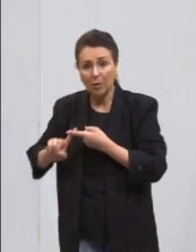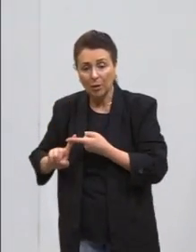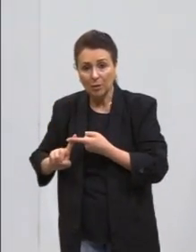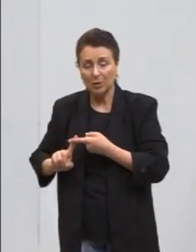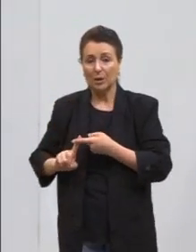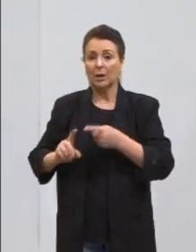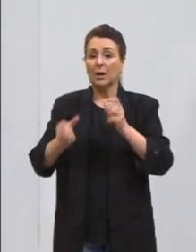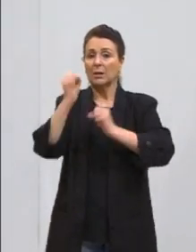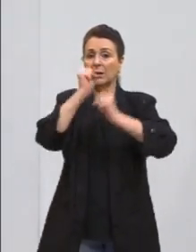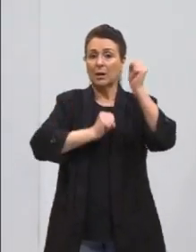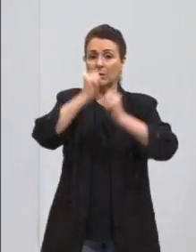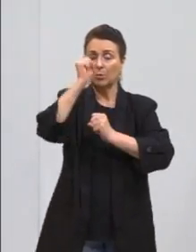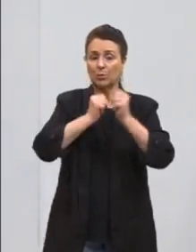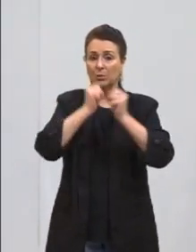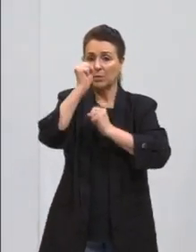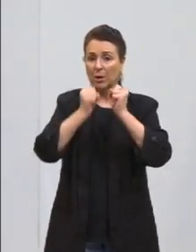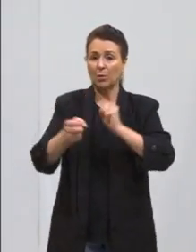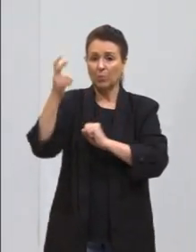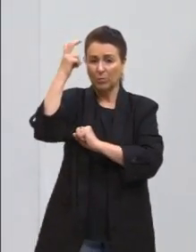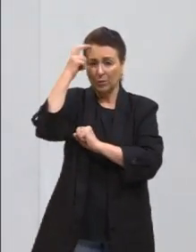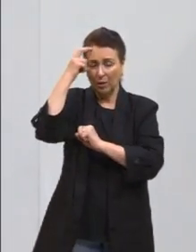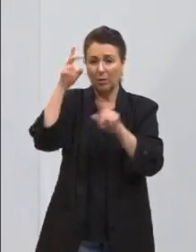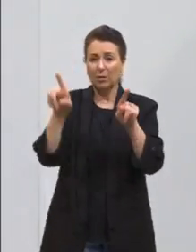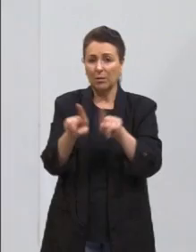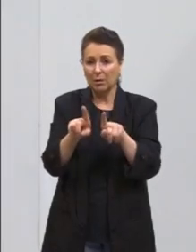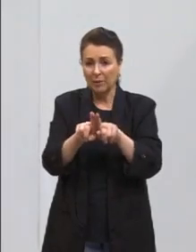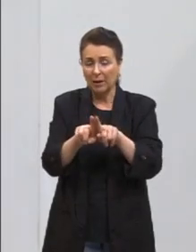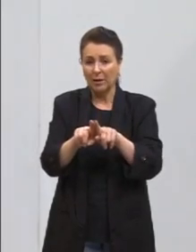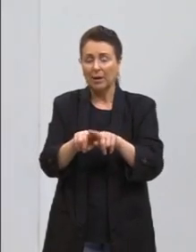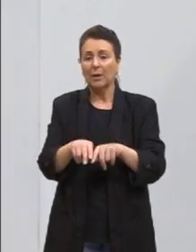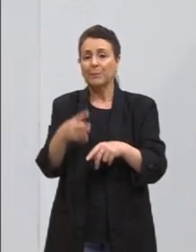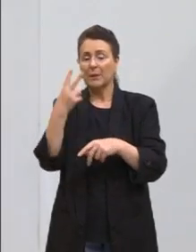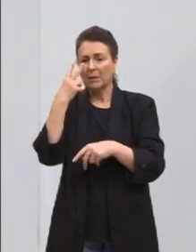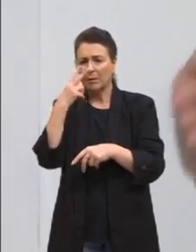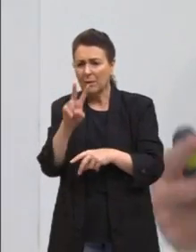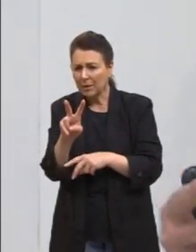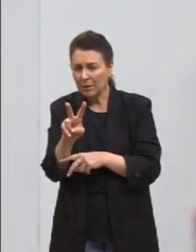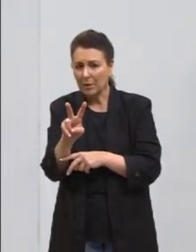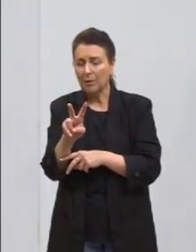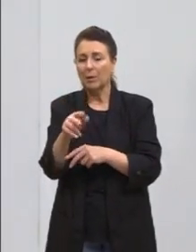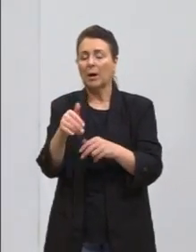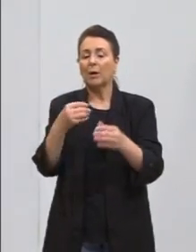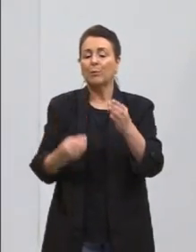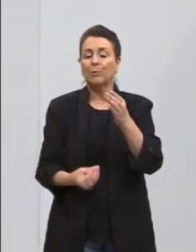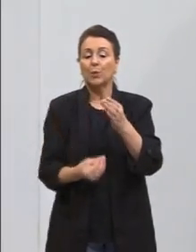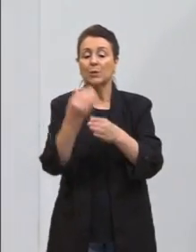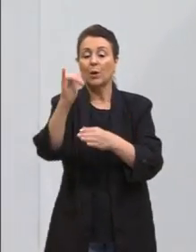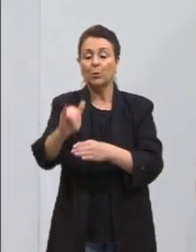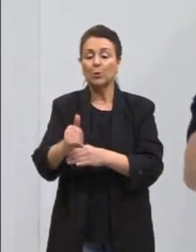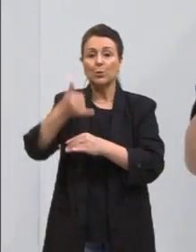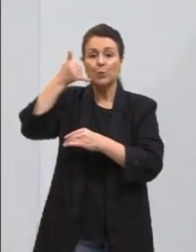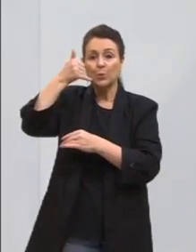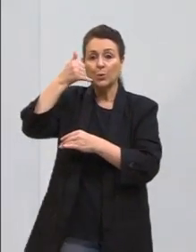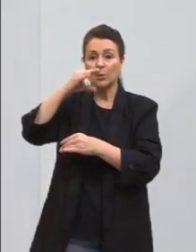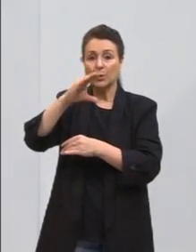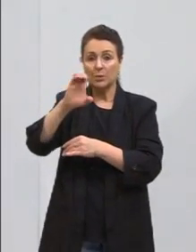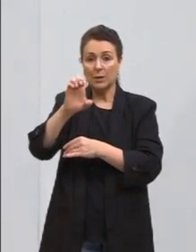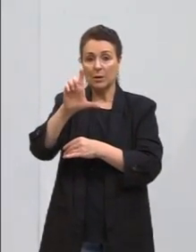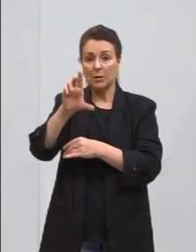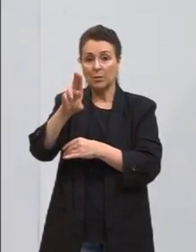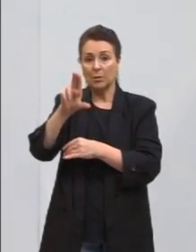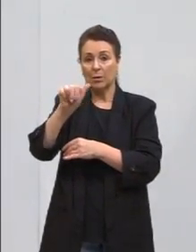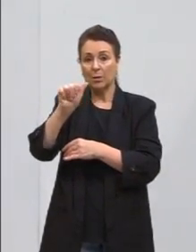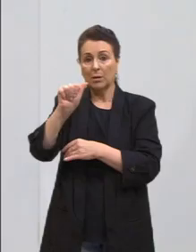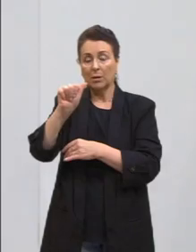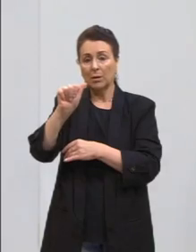induráveis, digamos assim, né? Vejam a questão da produção dos celulares. É tudo muito volátil, é tudo